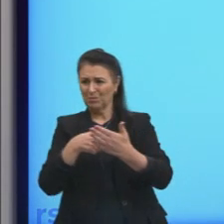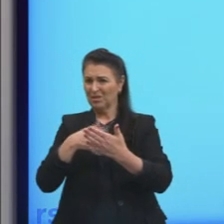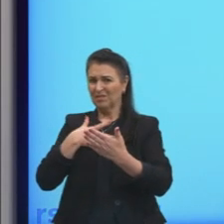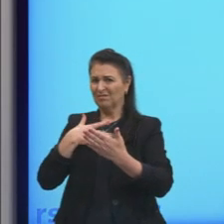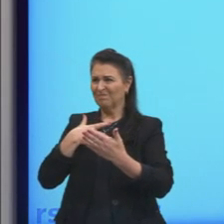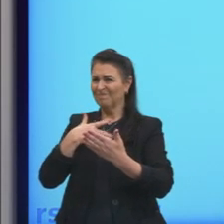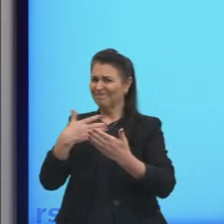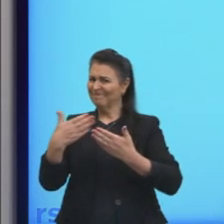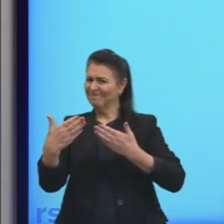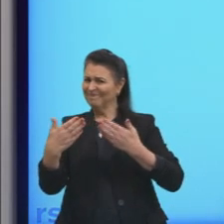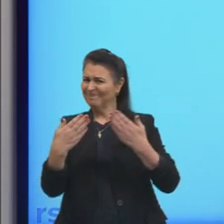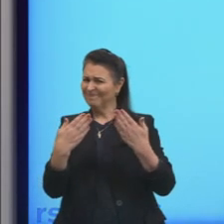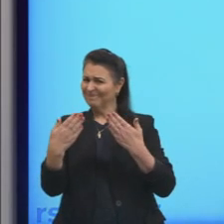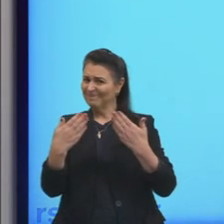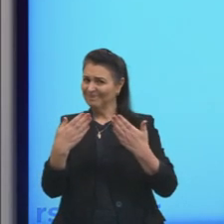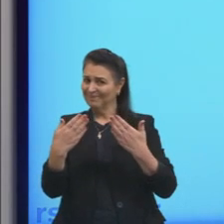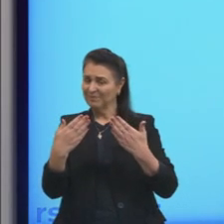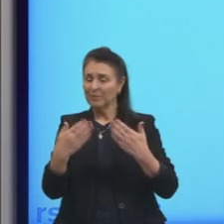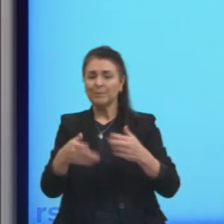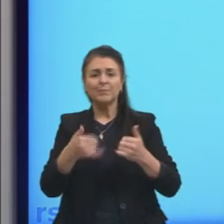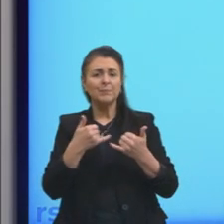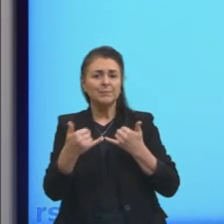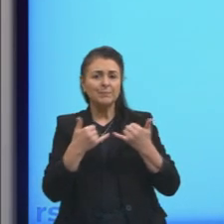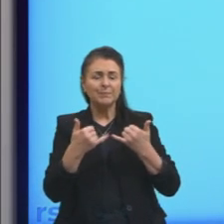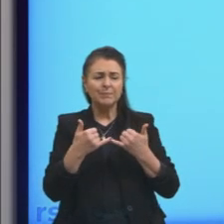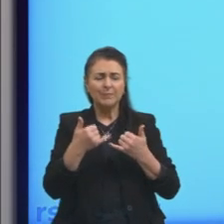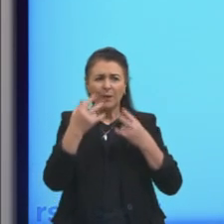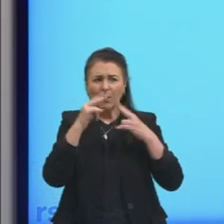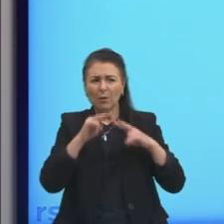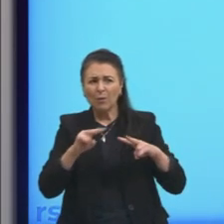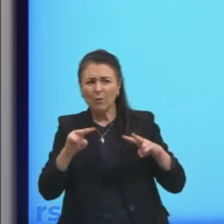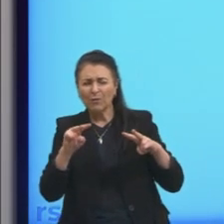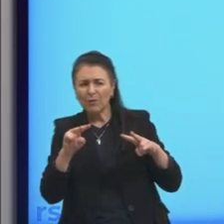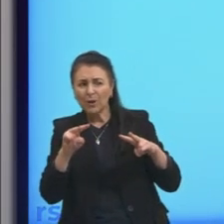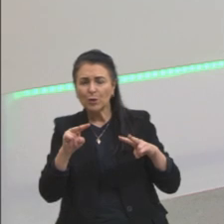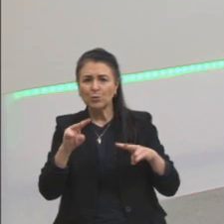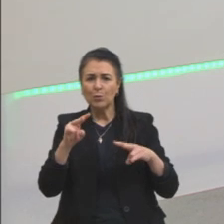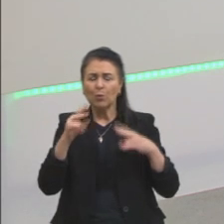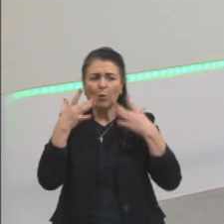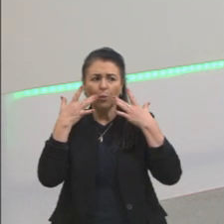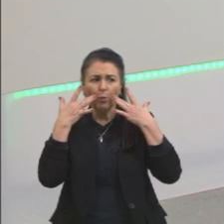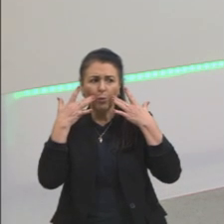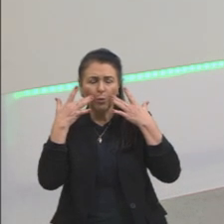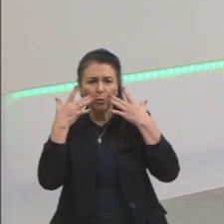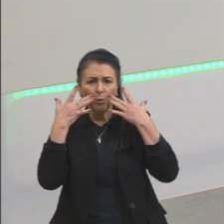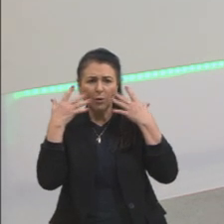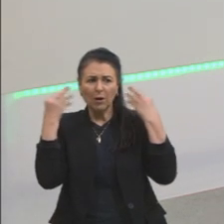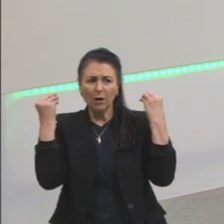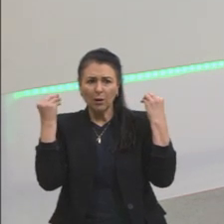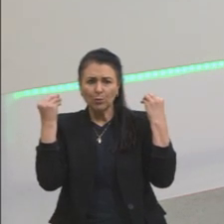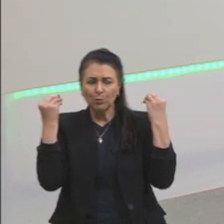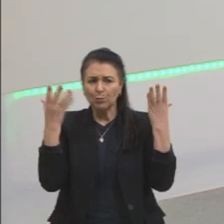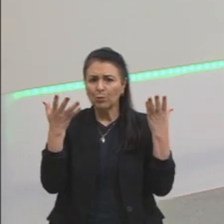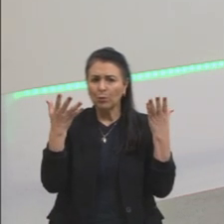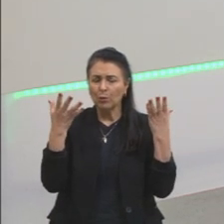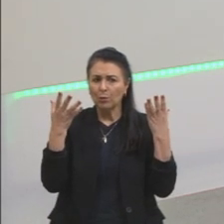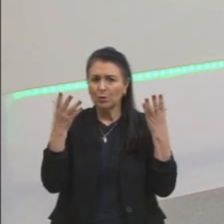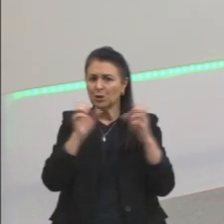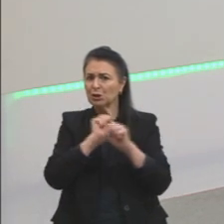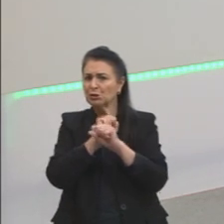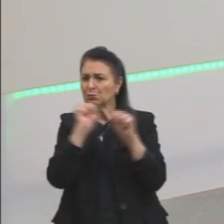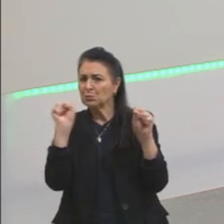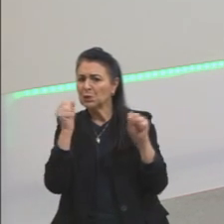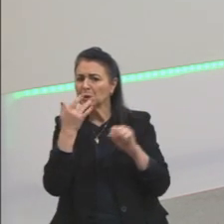duvidoso. Por exemplo, eu vejo o gato durante o dia de uma cor, à noite eu vejo ele de outra cor.